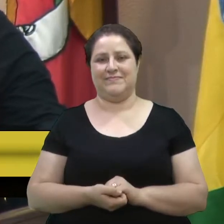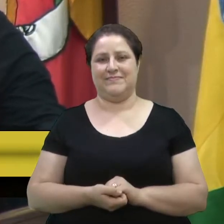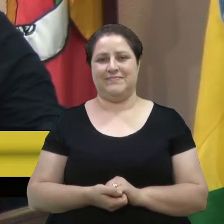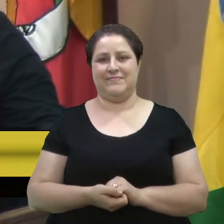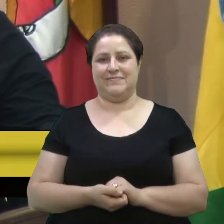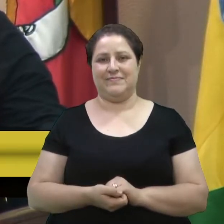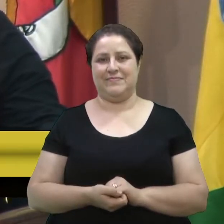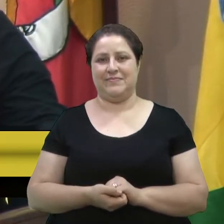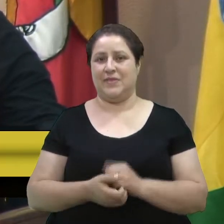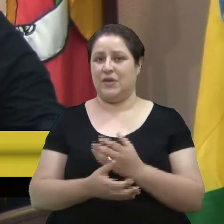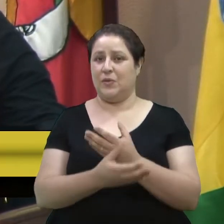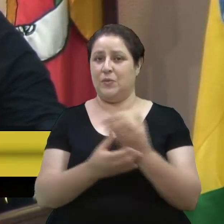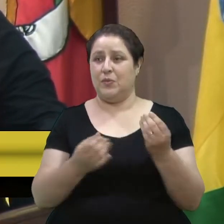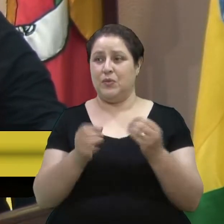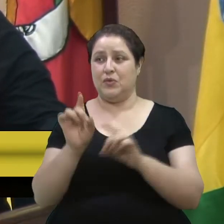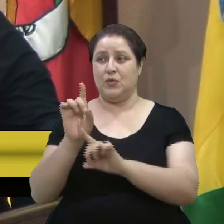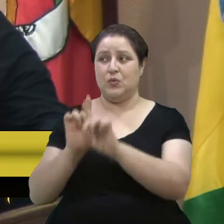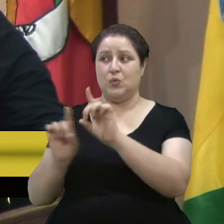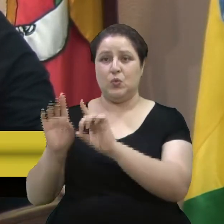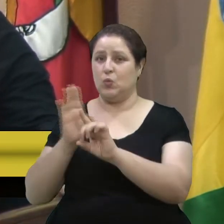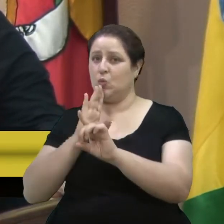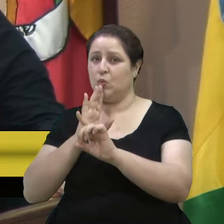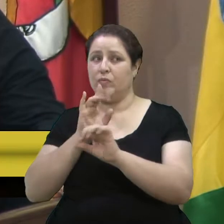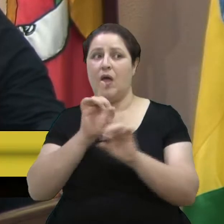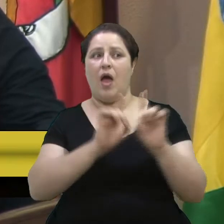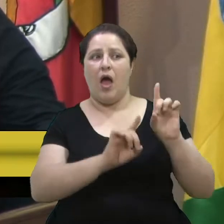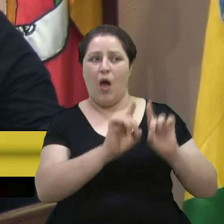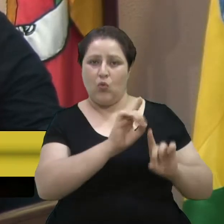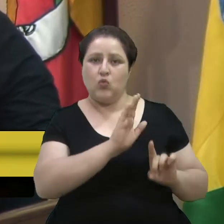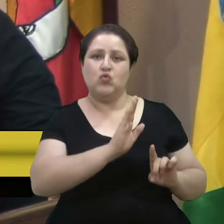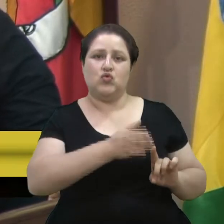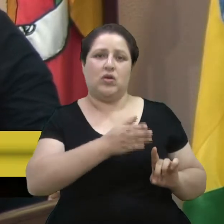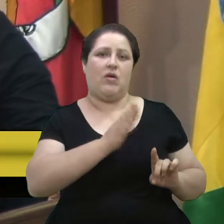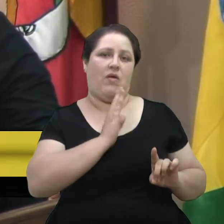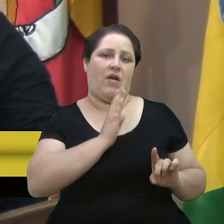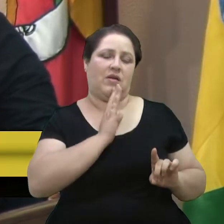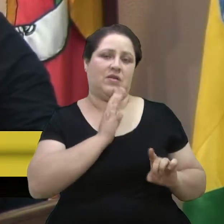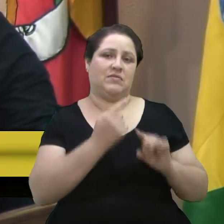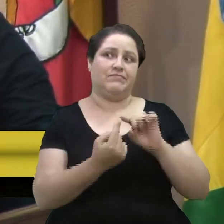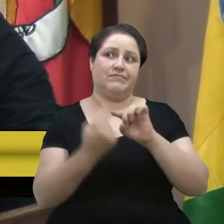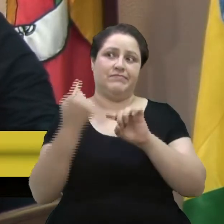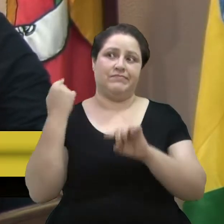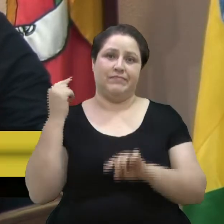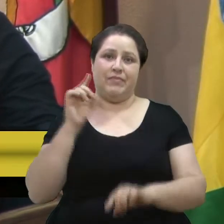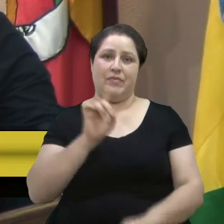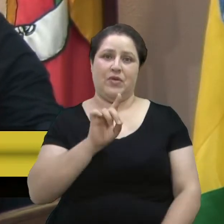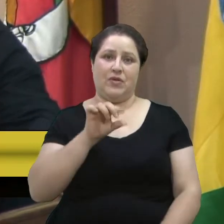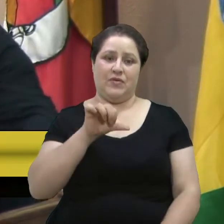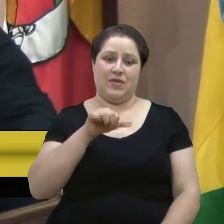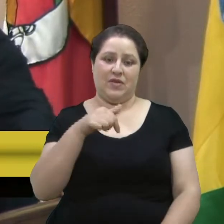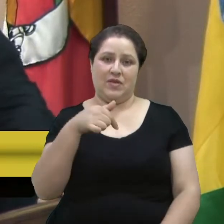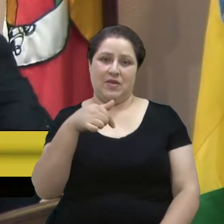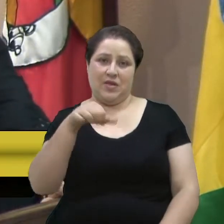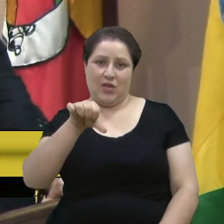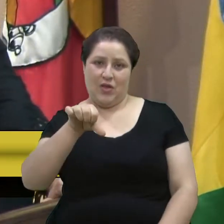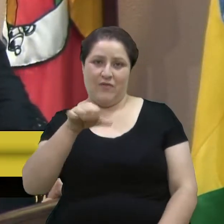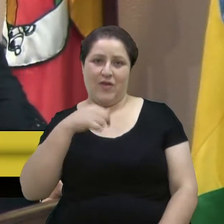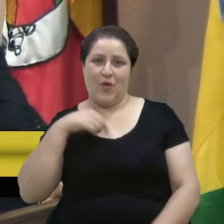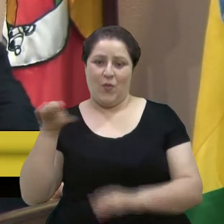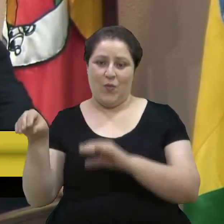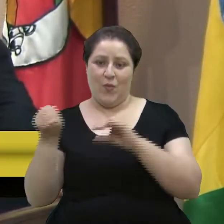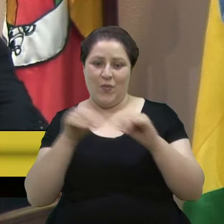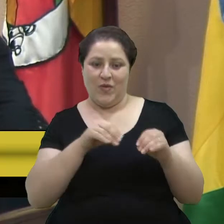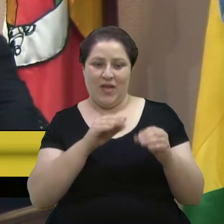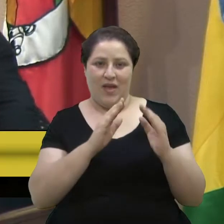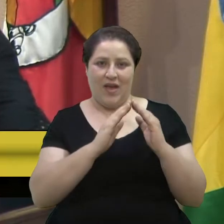Muitos talvez não conheçam, alguns já conhecem, mas lá em 1979 eu fui morar na região do Esvio-Risso.